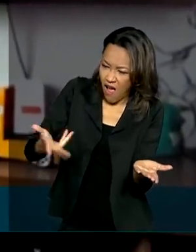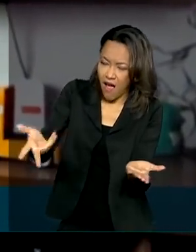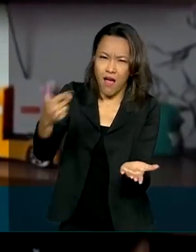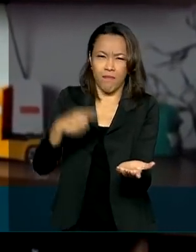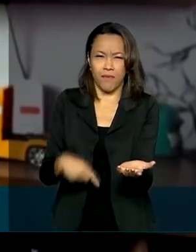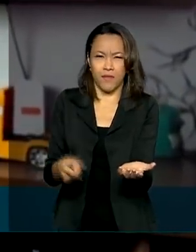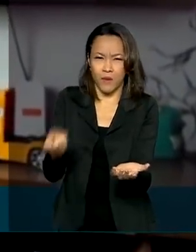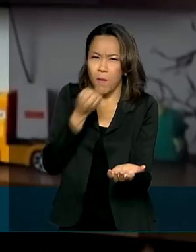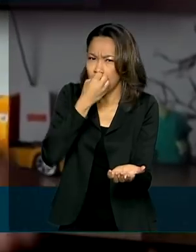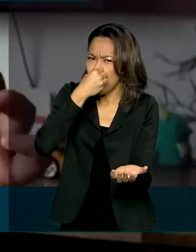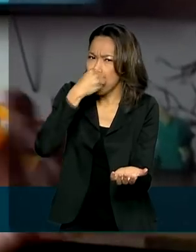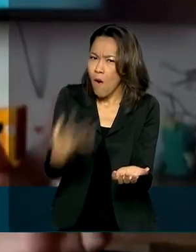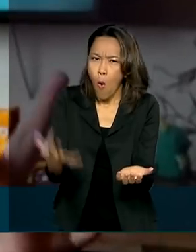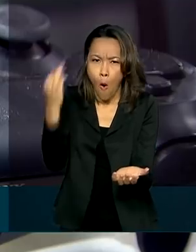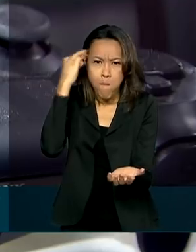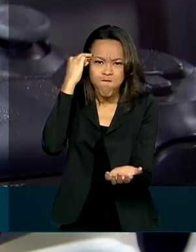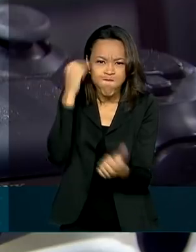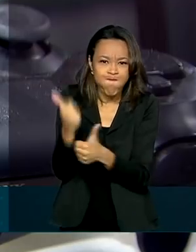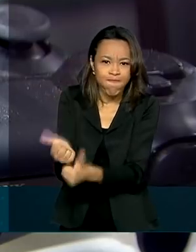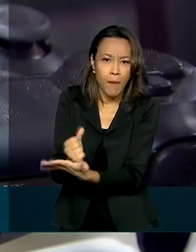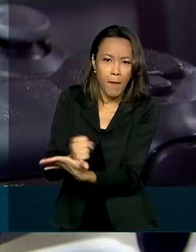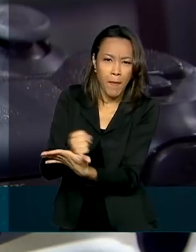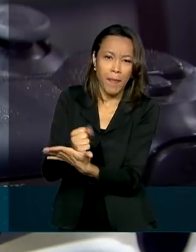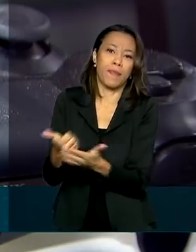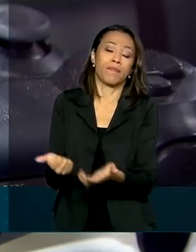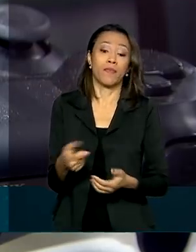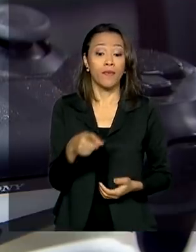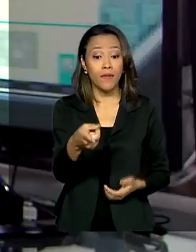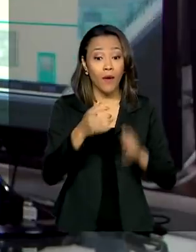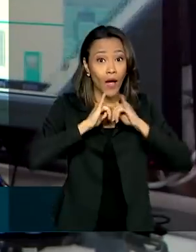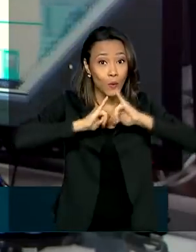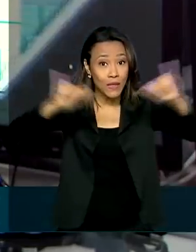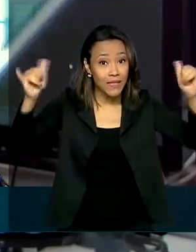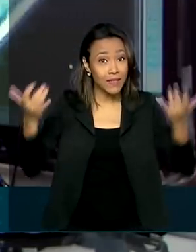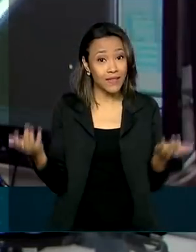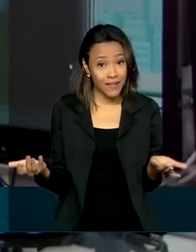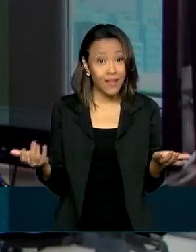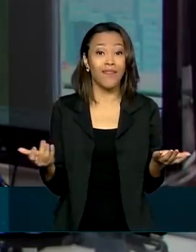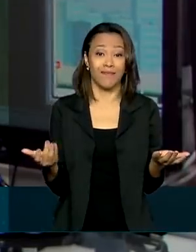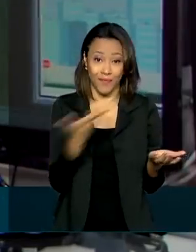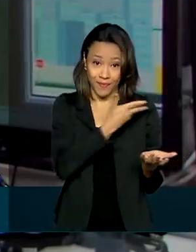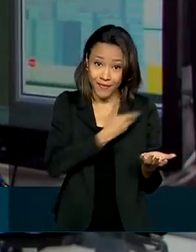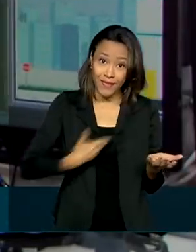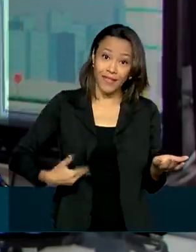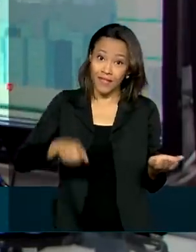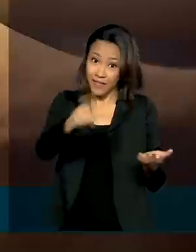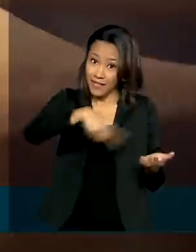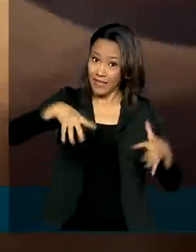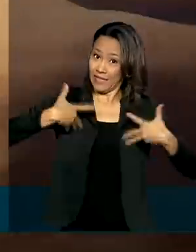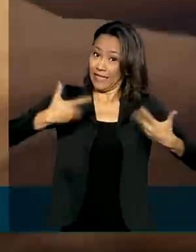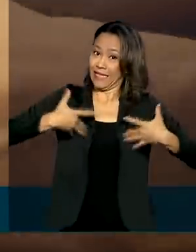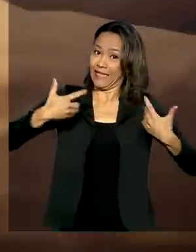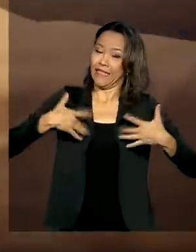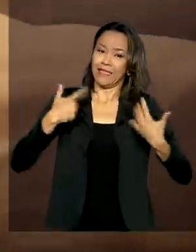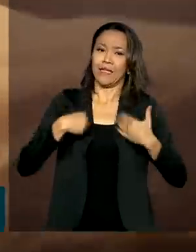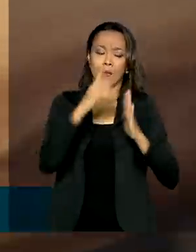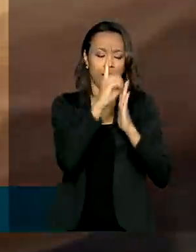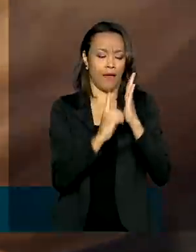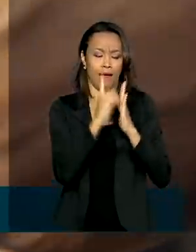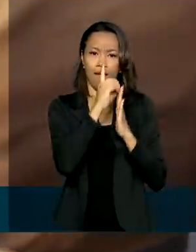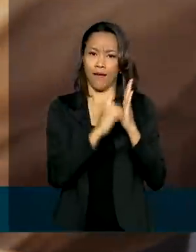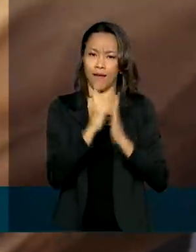com muito mais apps diferenciados. Então vai aí uma notícia que pode animar jogadores. Um decreto